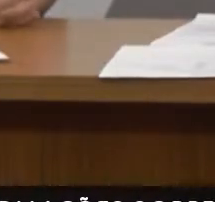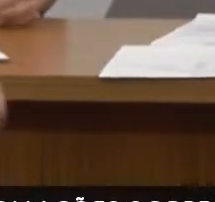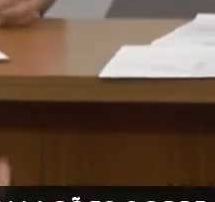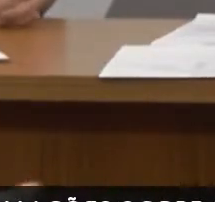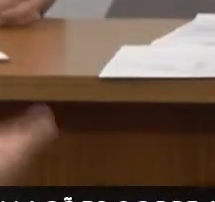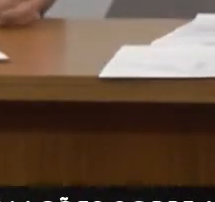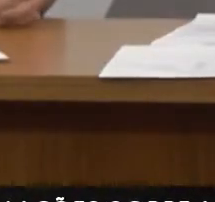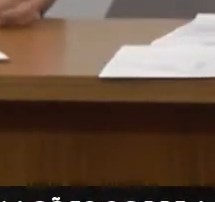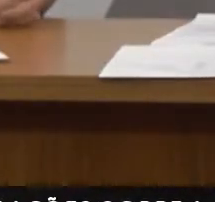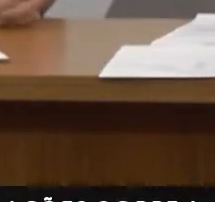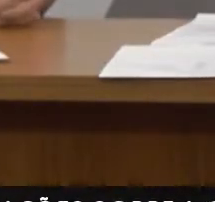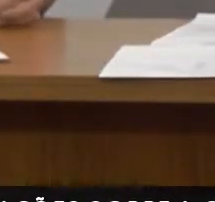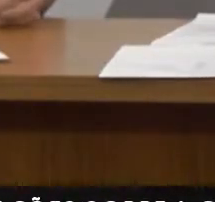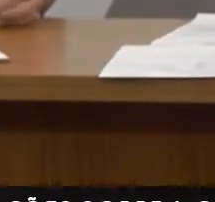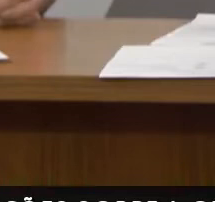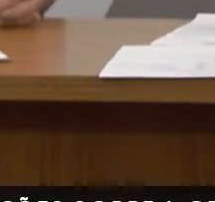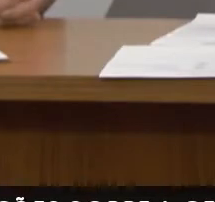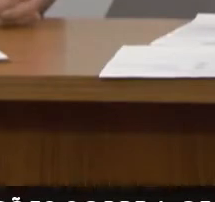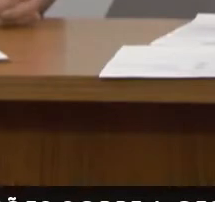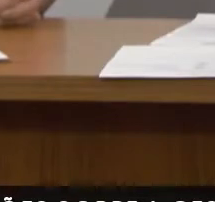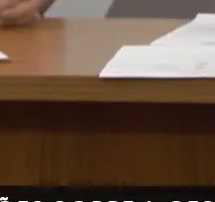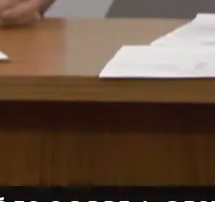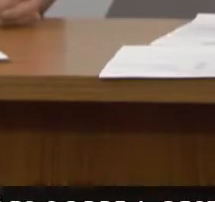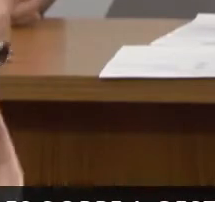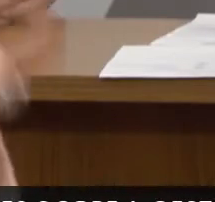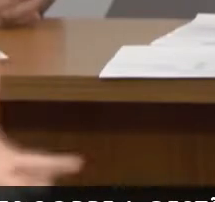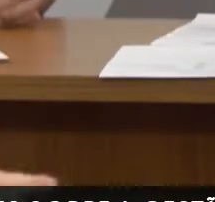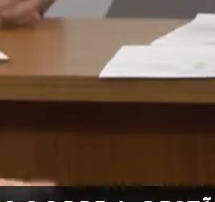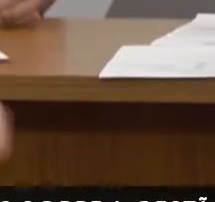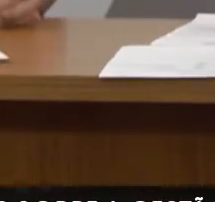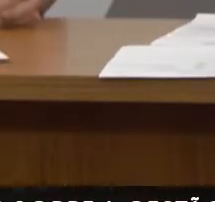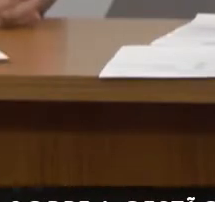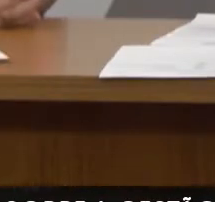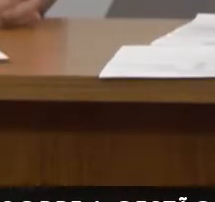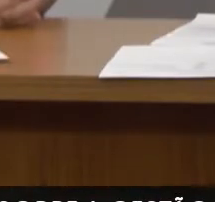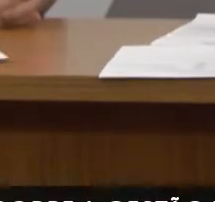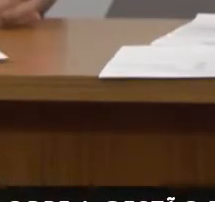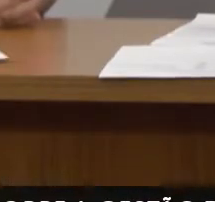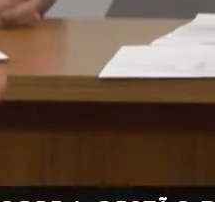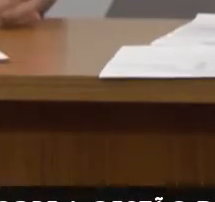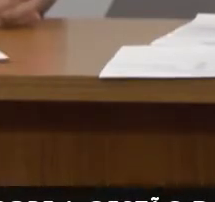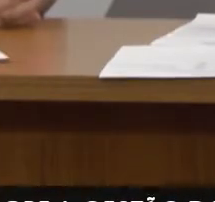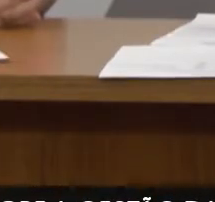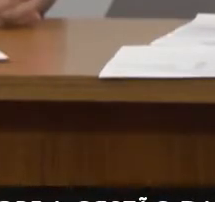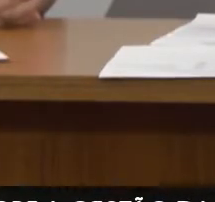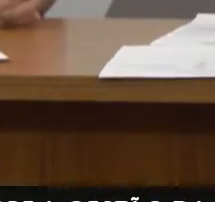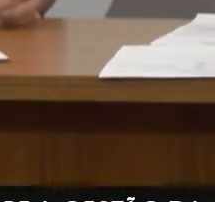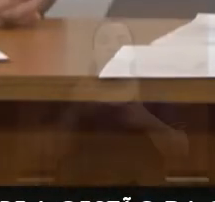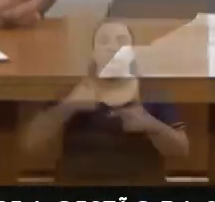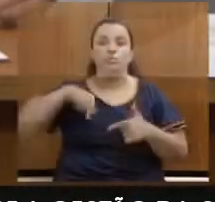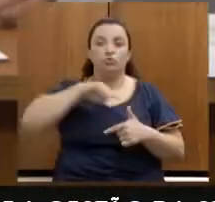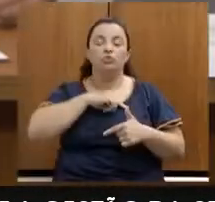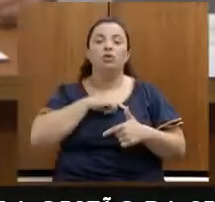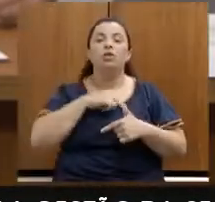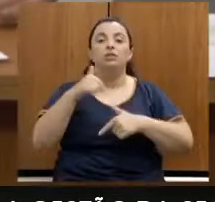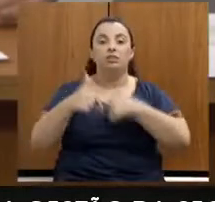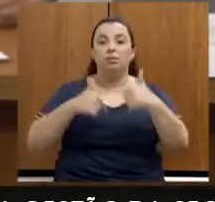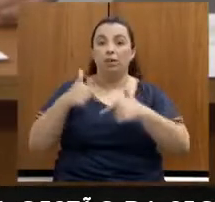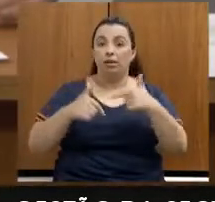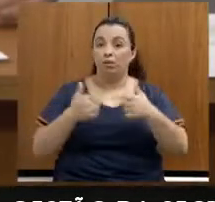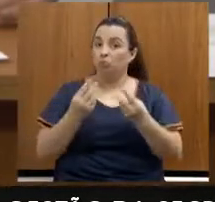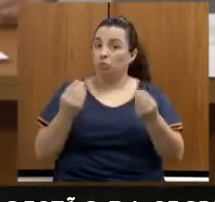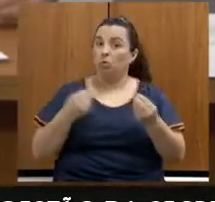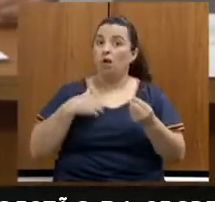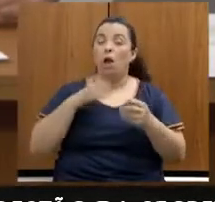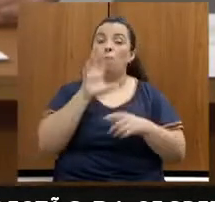E uma coisa que nós estamos trabalhando muito é o mapa de demanda por qualificação profissional. Então,